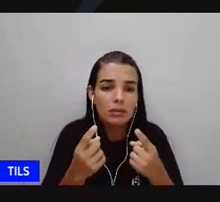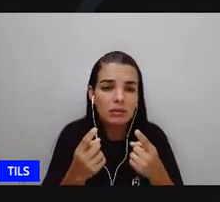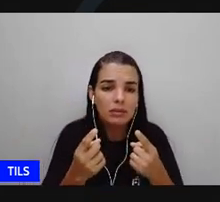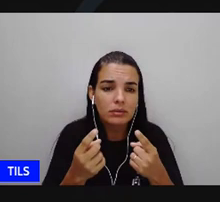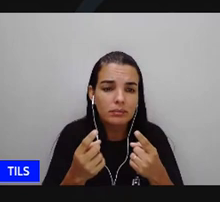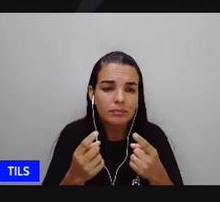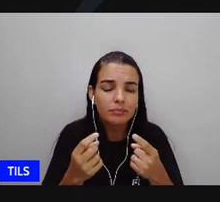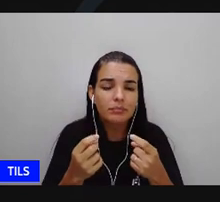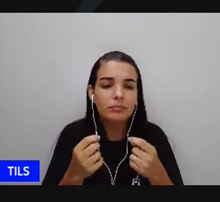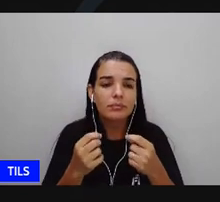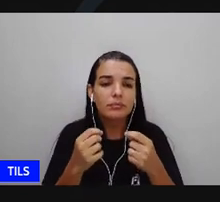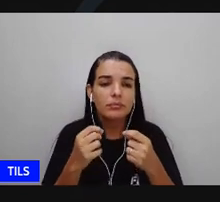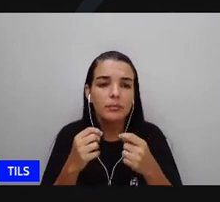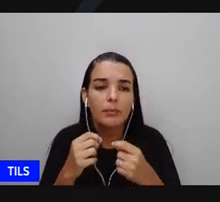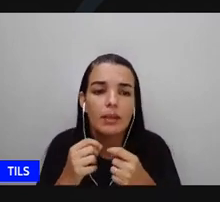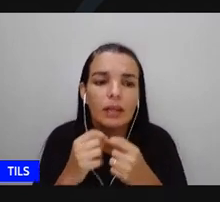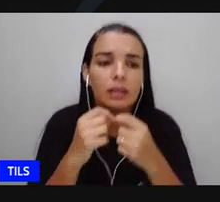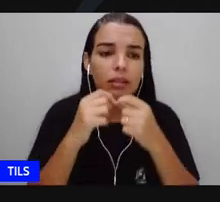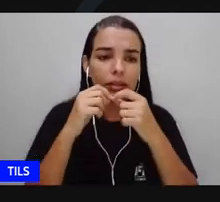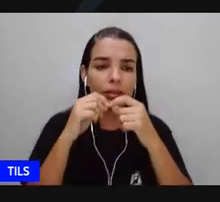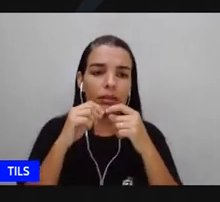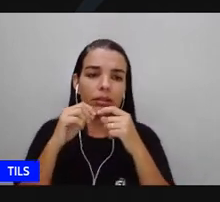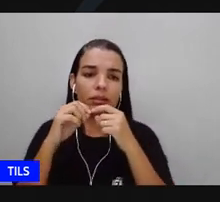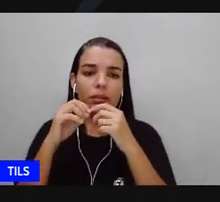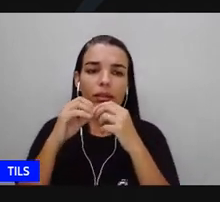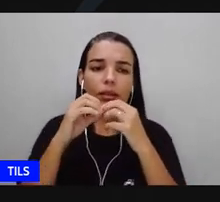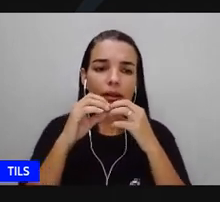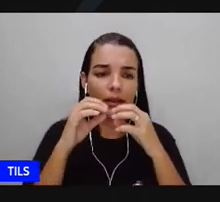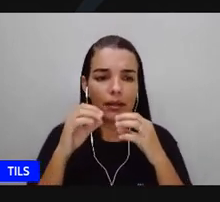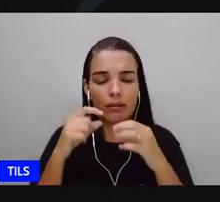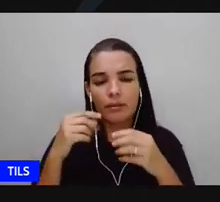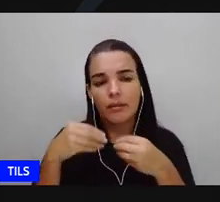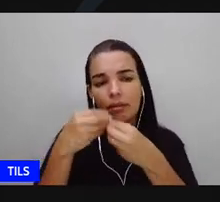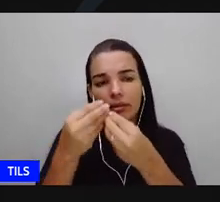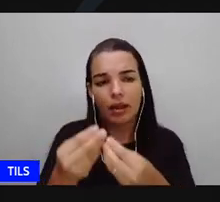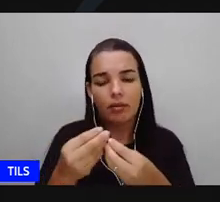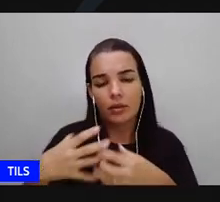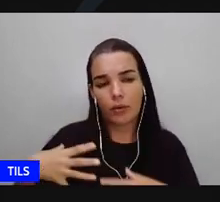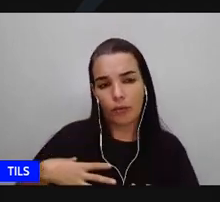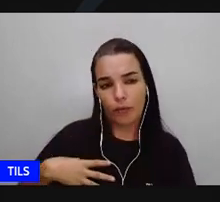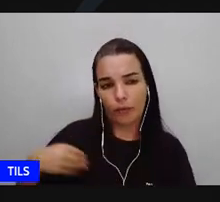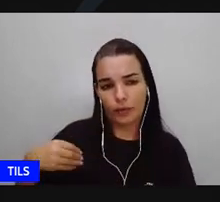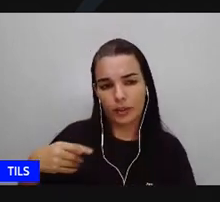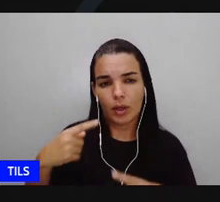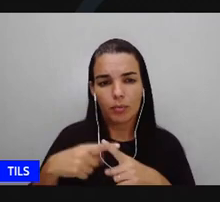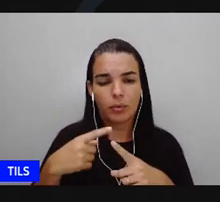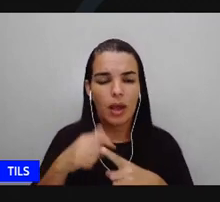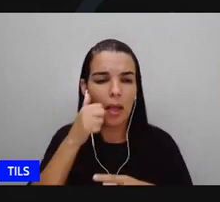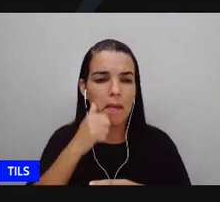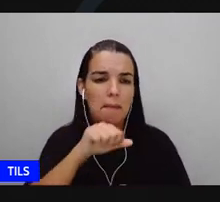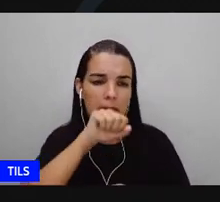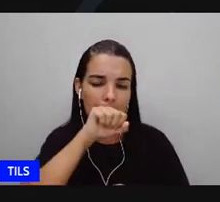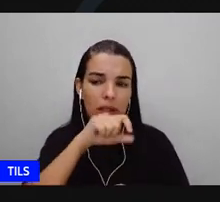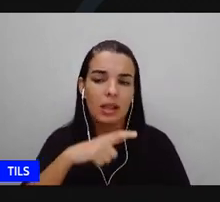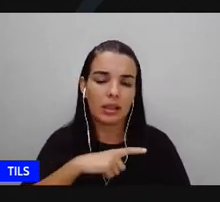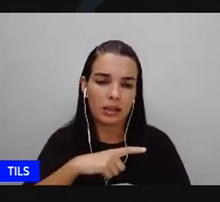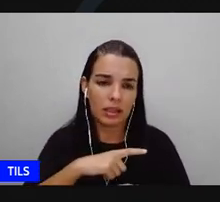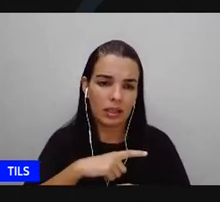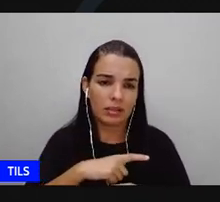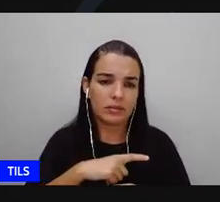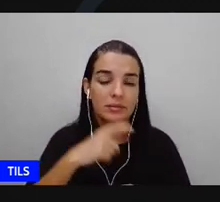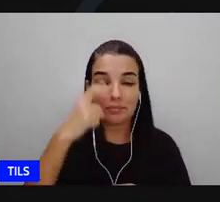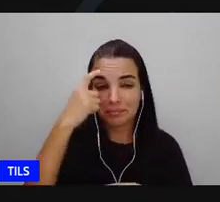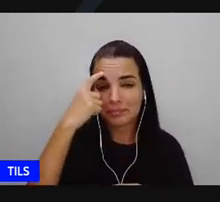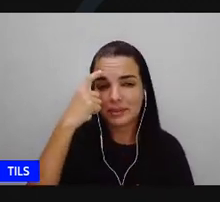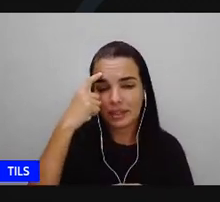de tanta fome e às vezes o que ela conseguia ela levava para casa para os filhos e ficava sem comer porque mãe tem dessas coisas né mãe mesmo